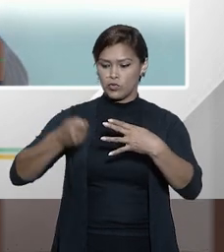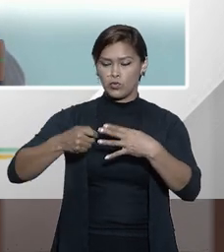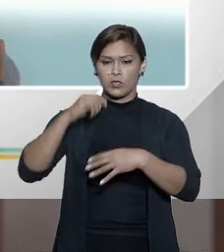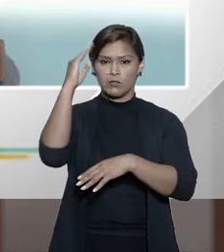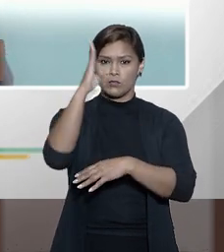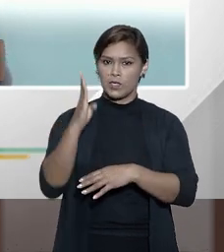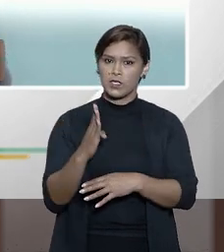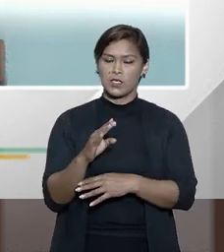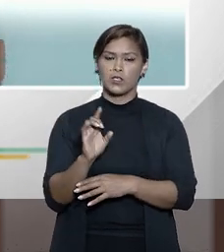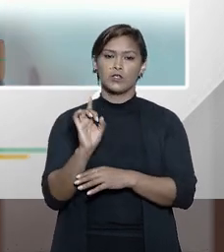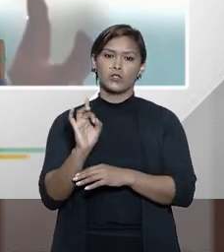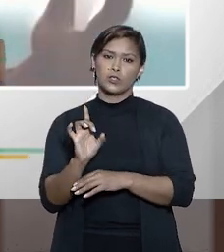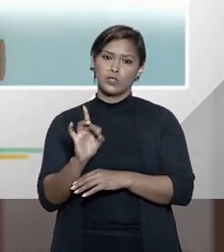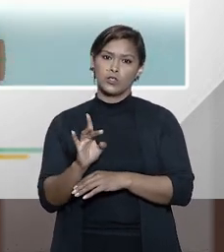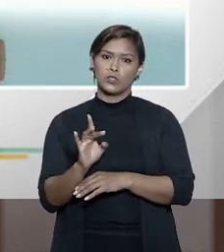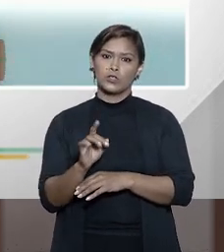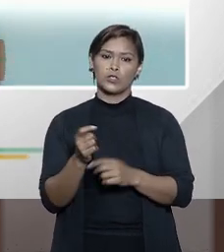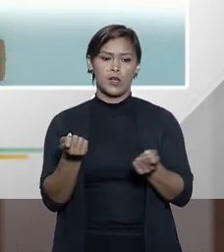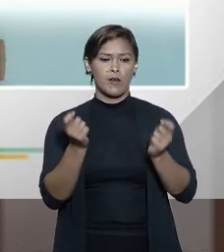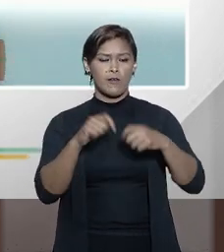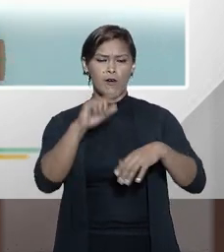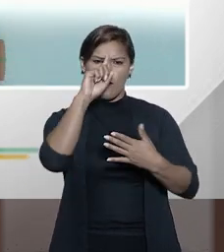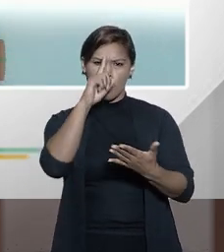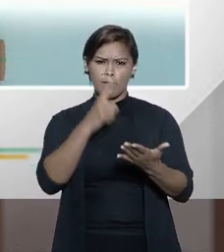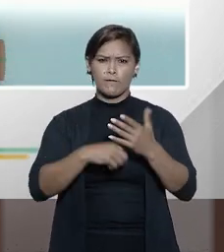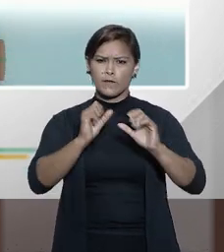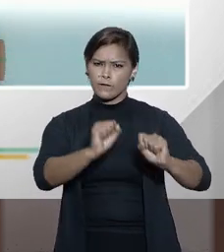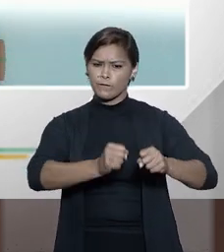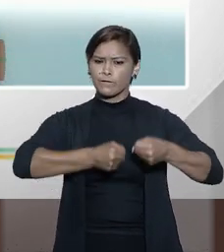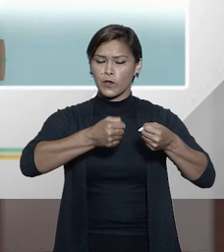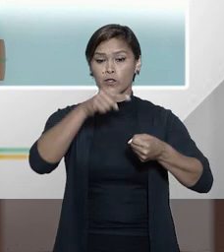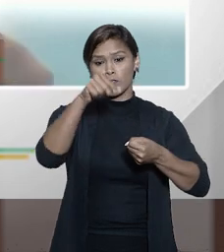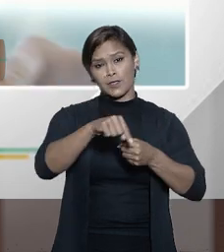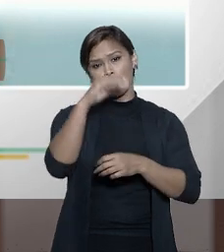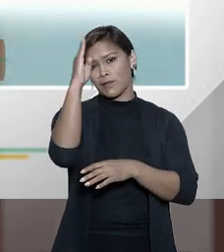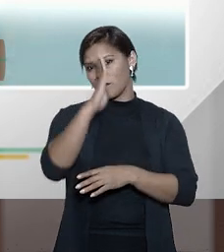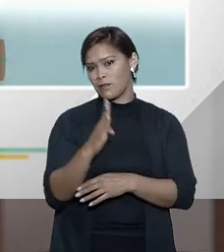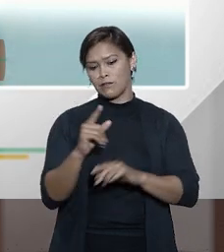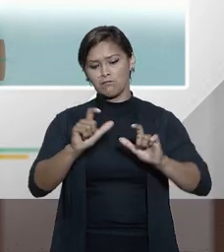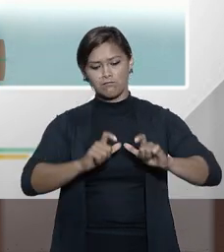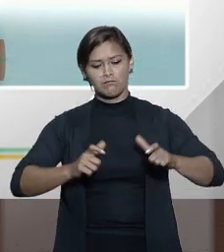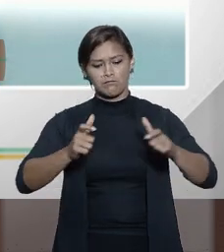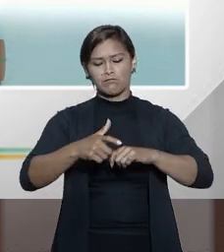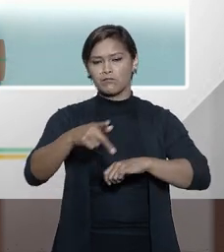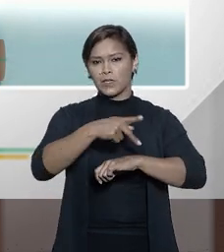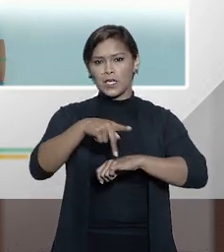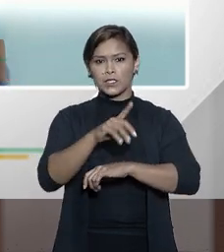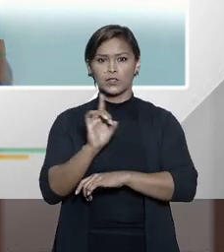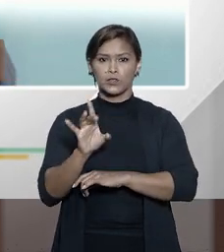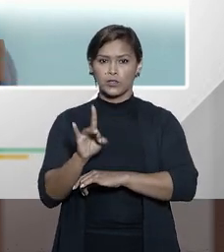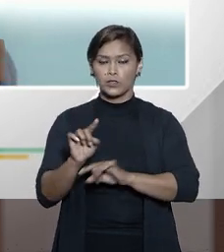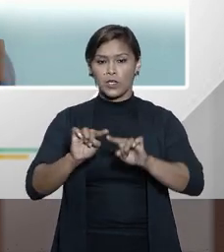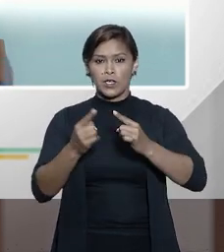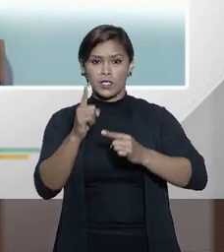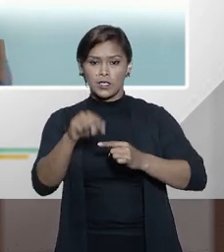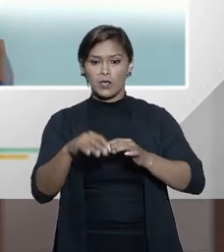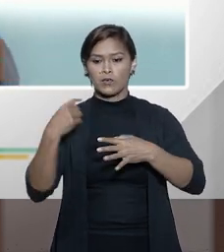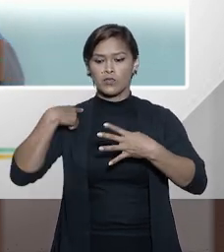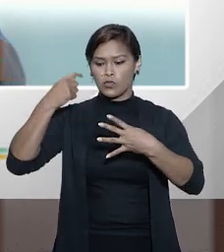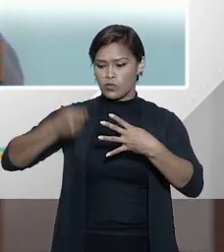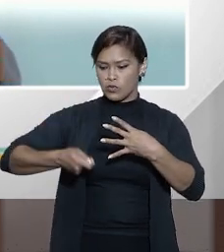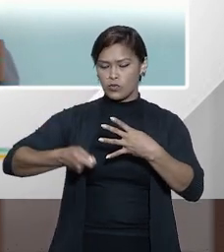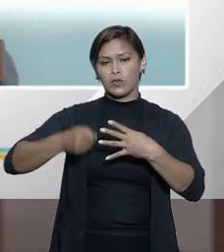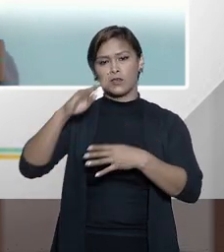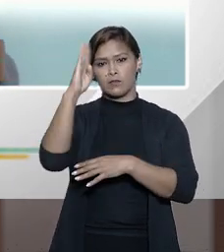brasileiro só tem força de decisão judicial aqui dentro do território nacional e que, portanto, se um